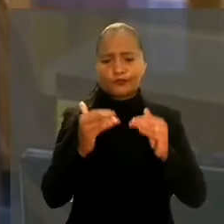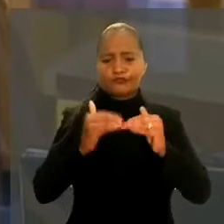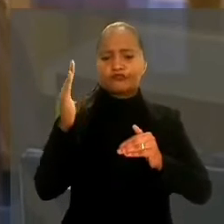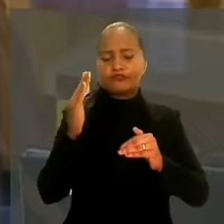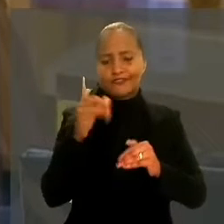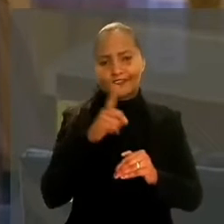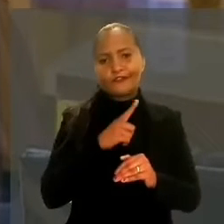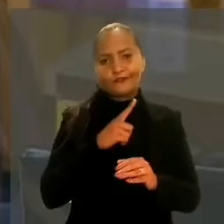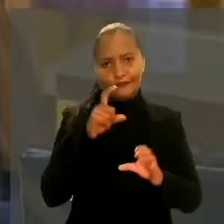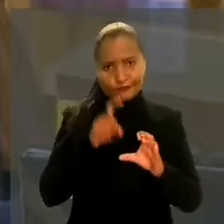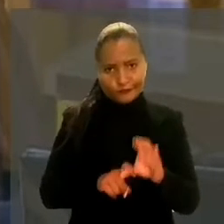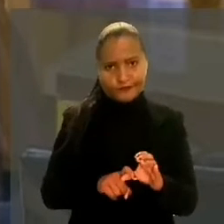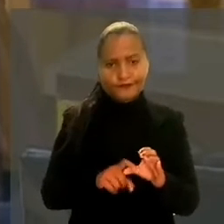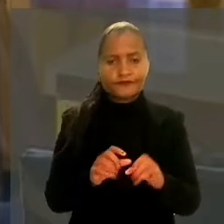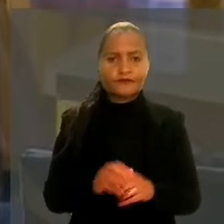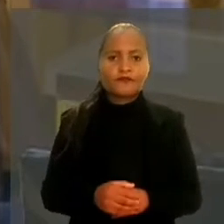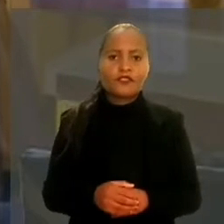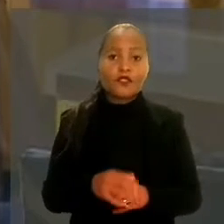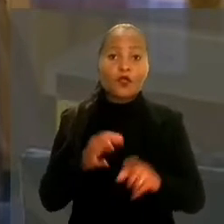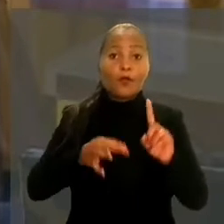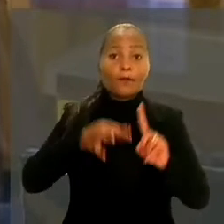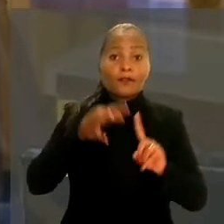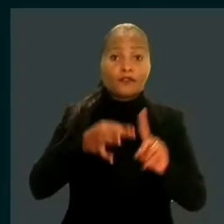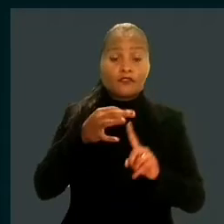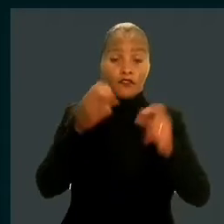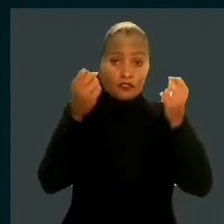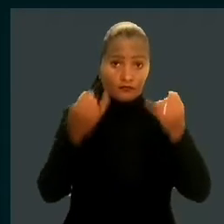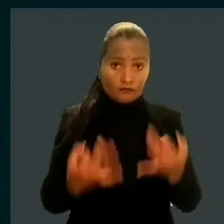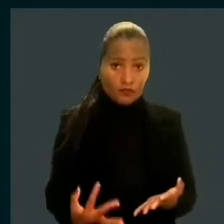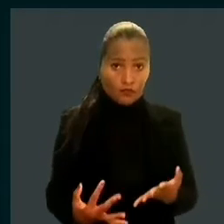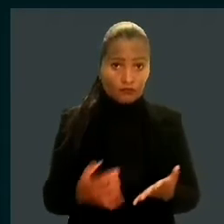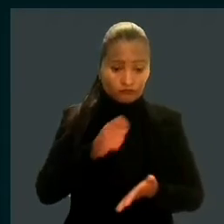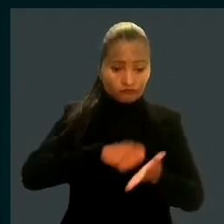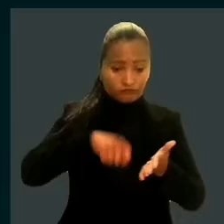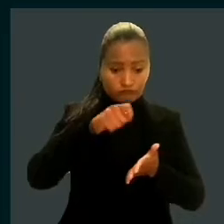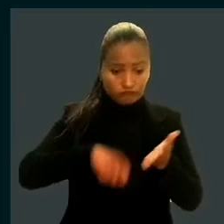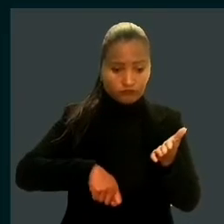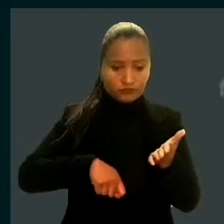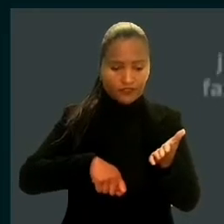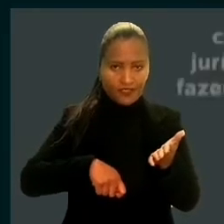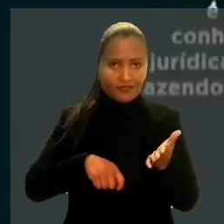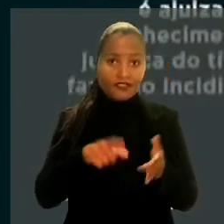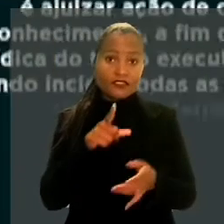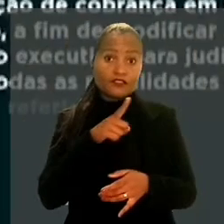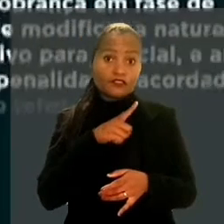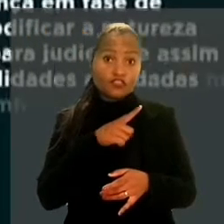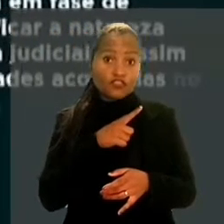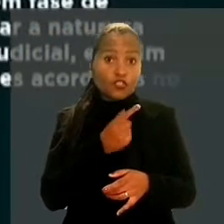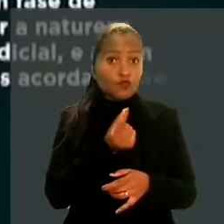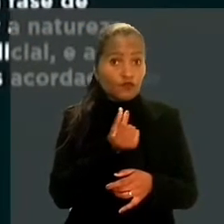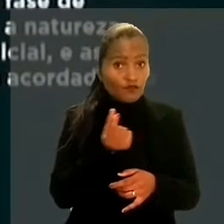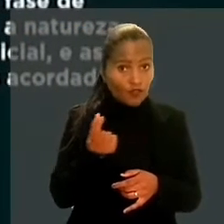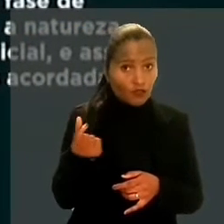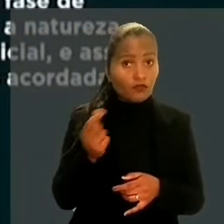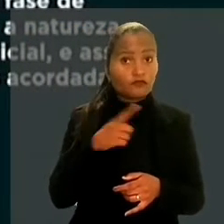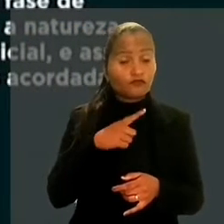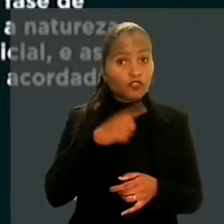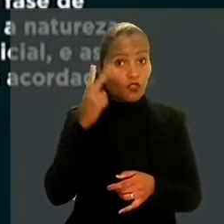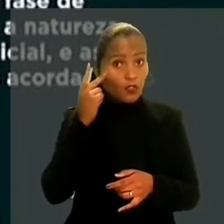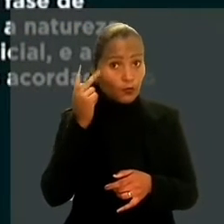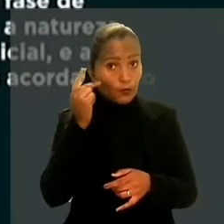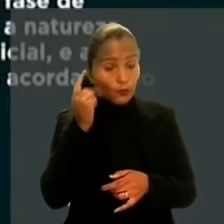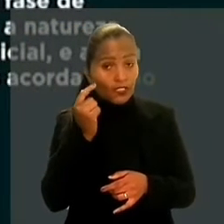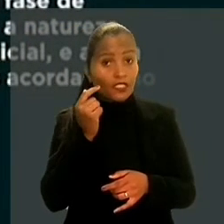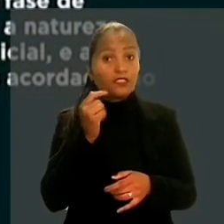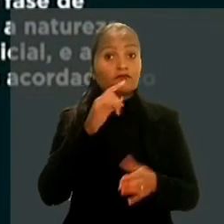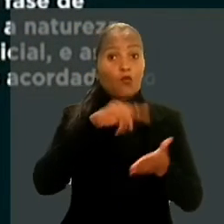controvérsia sobre a existência do débito. O ministro explicou que o termo assinado entre as partes previa que os valores tinham